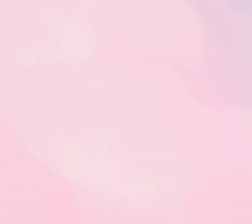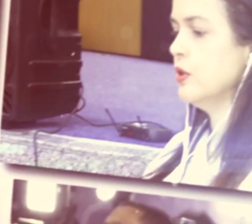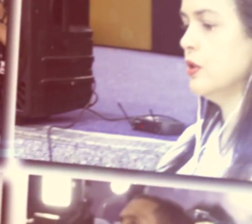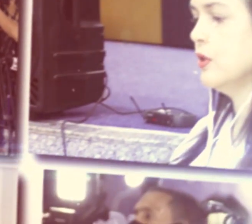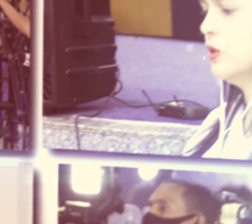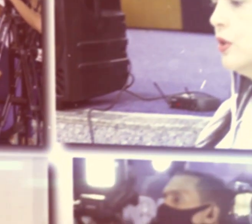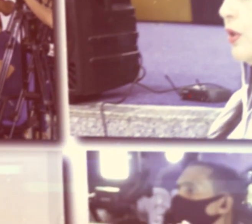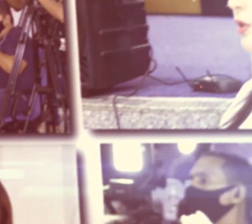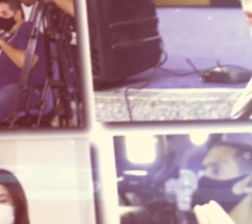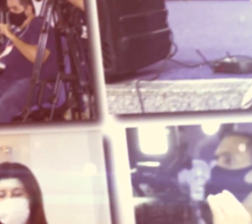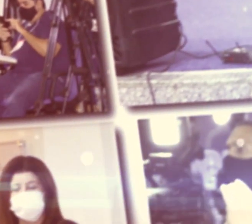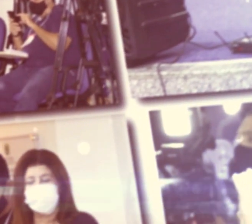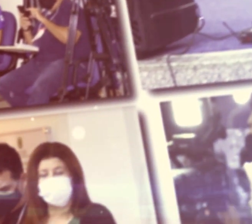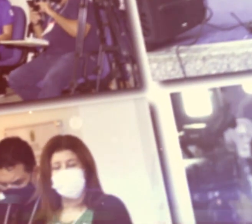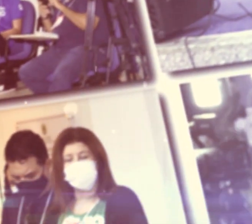segurança.